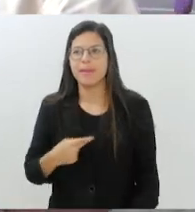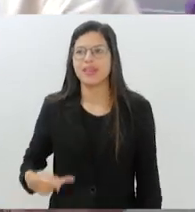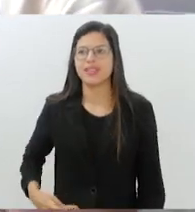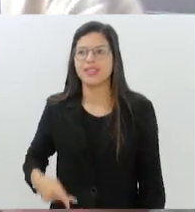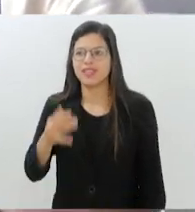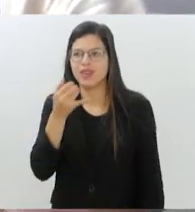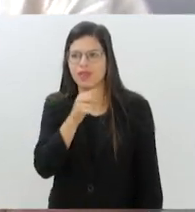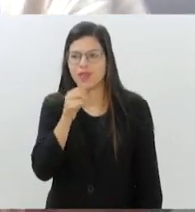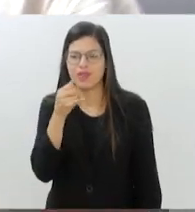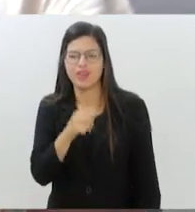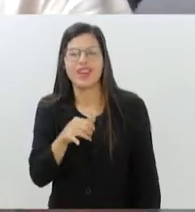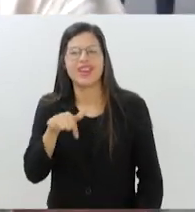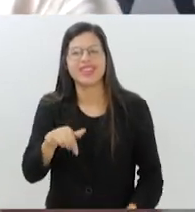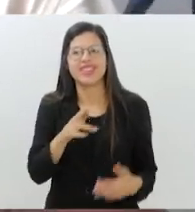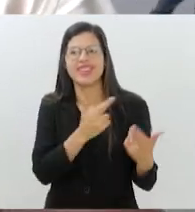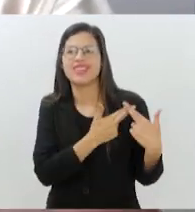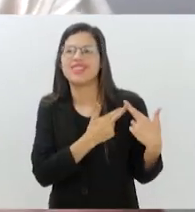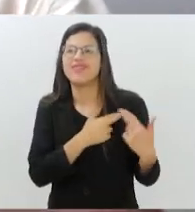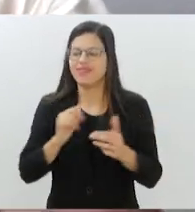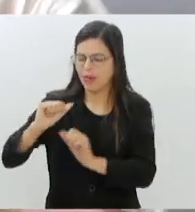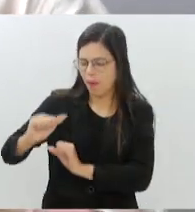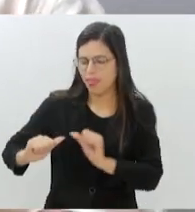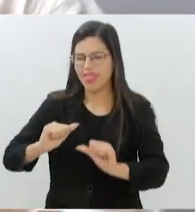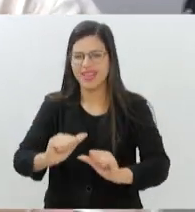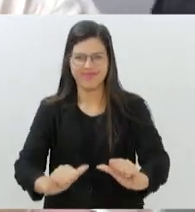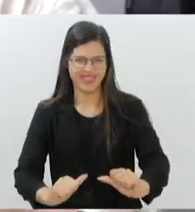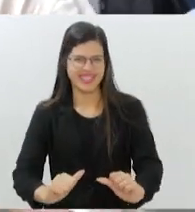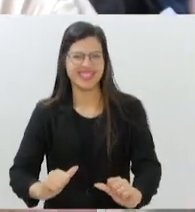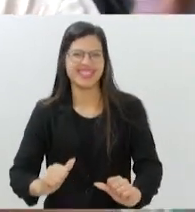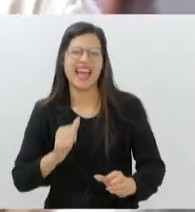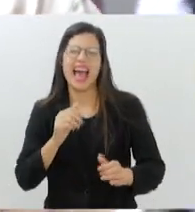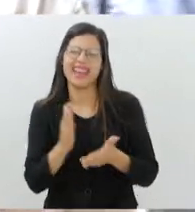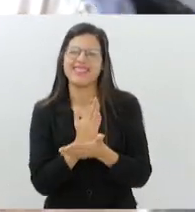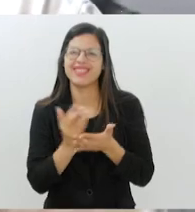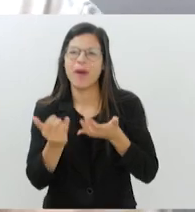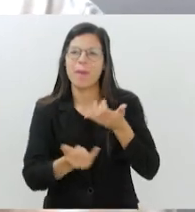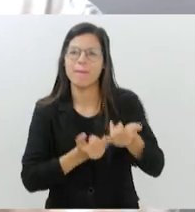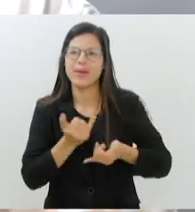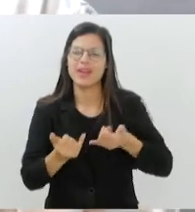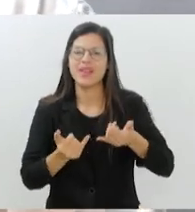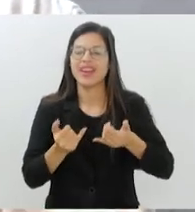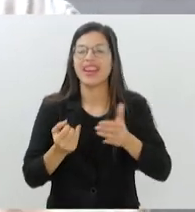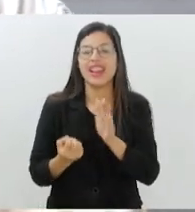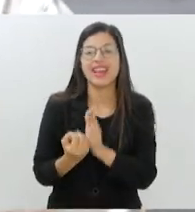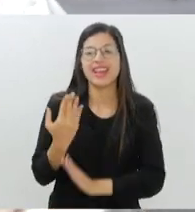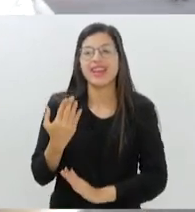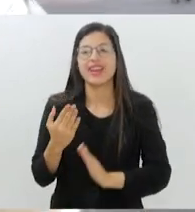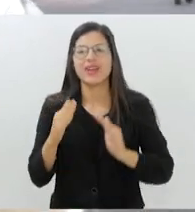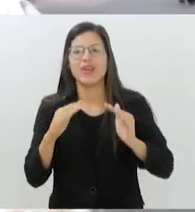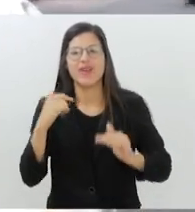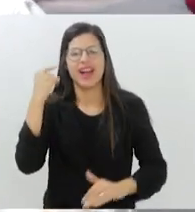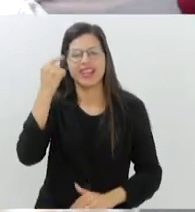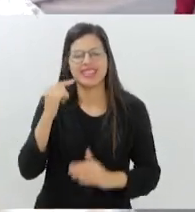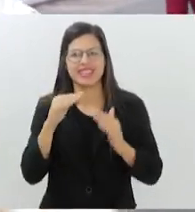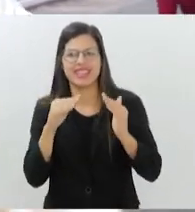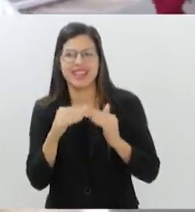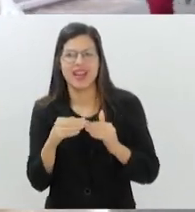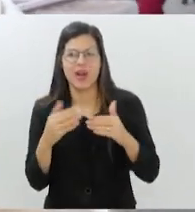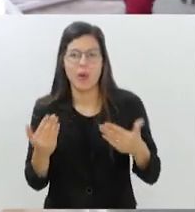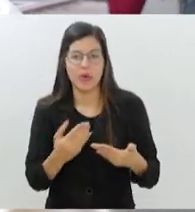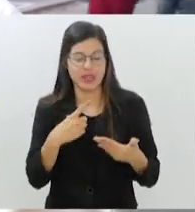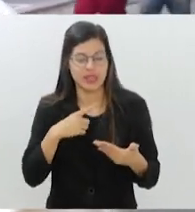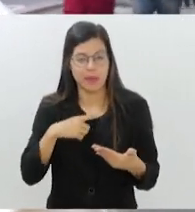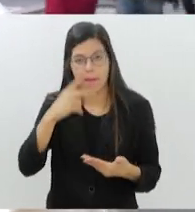a máquina tricolor, e eu posso brincar, e brinco às vezes, que ele criou a máquina da Santa Casa. Nós hoje temos pessoas que,